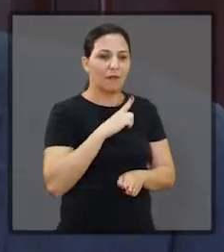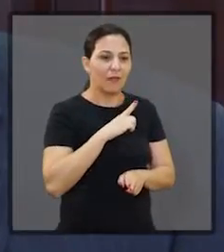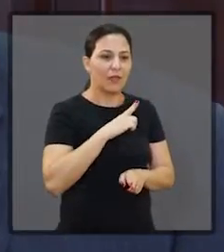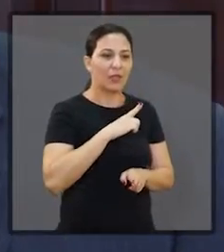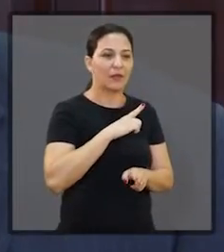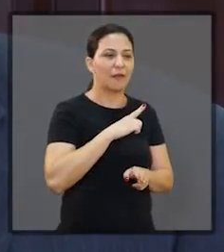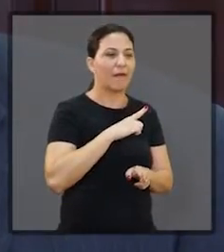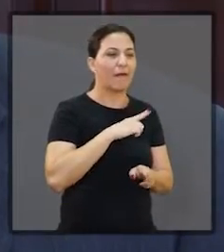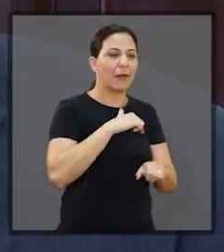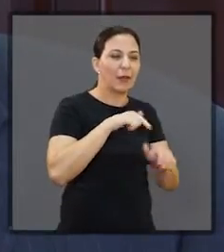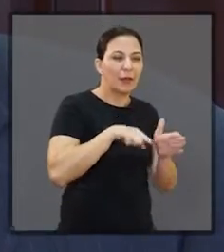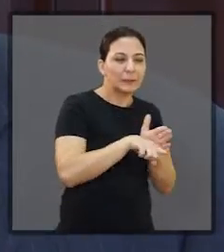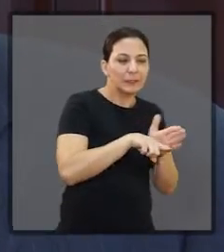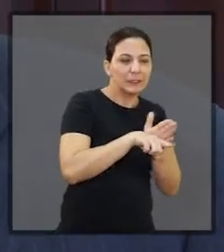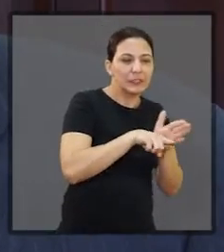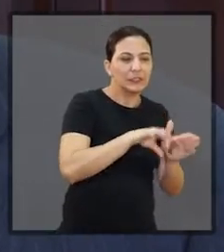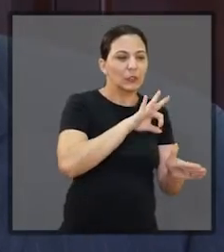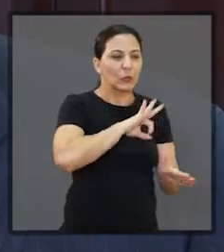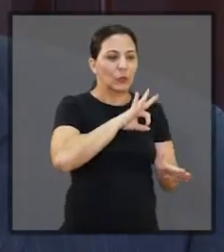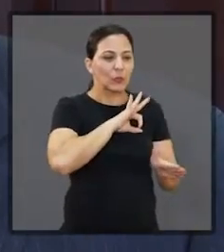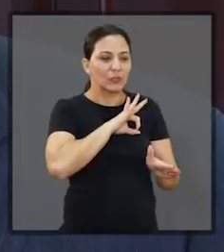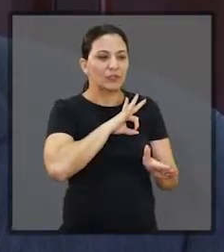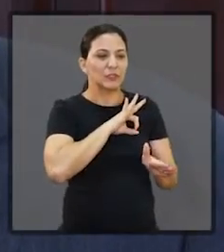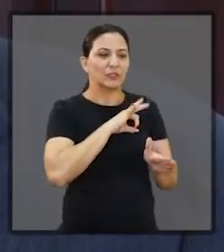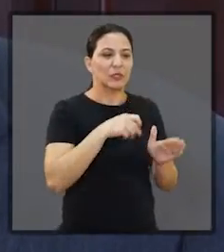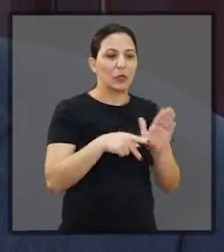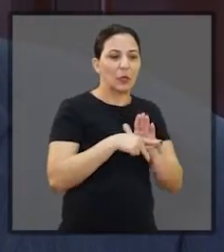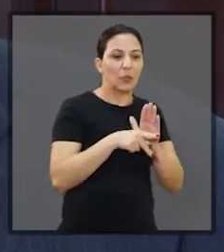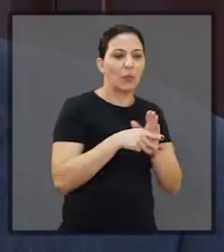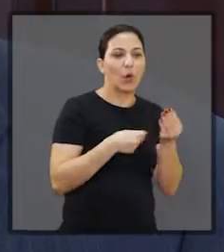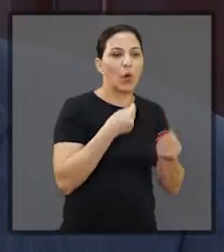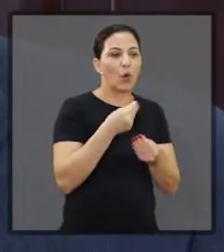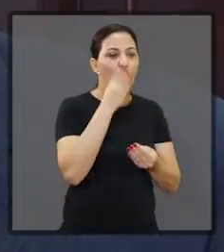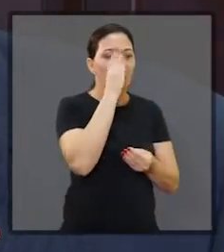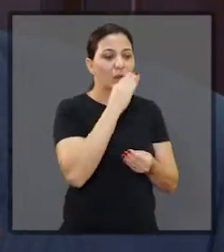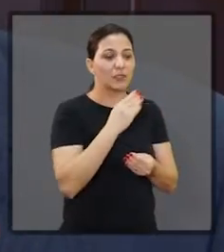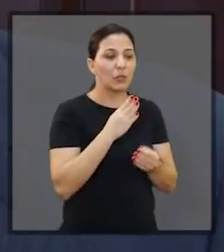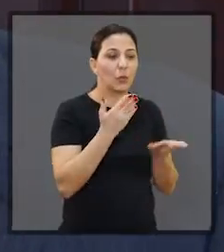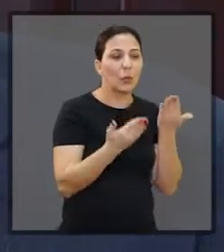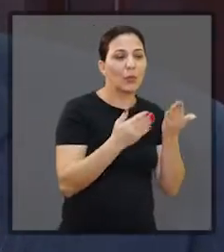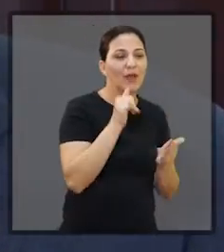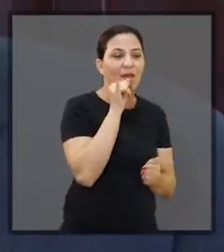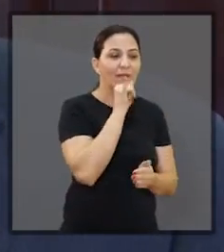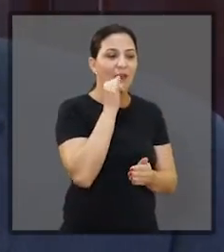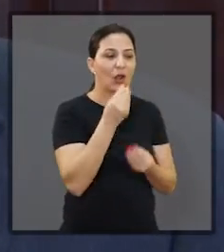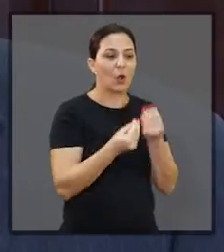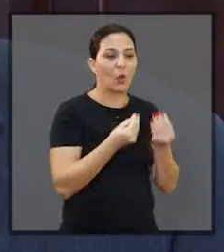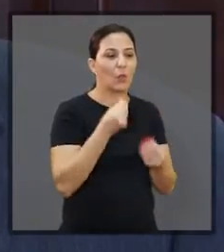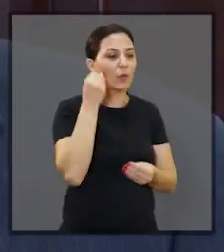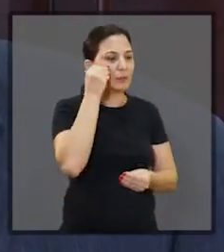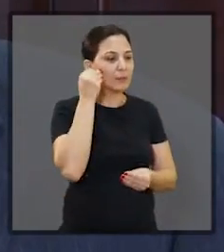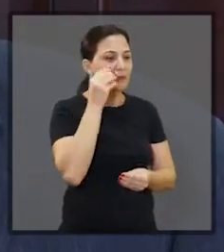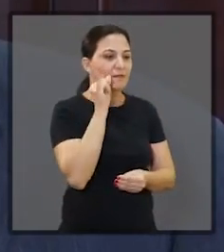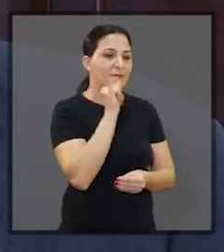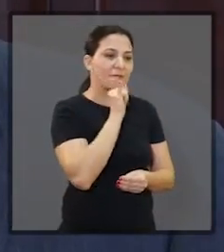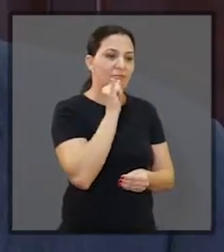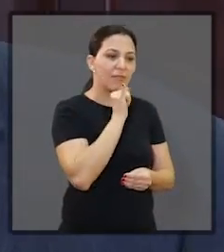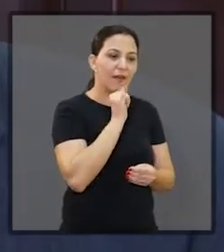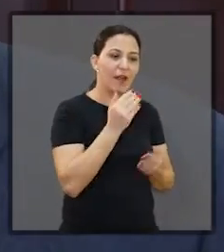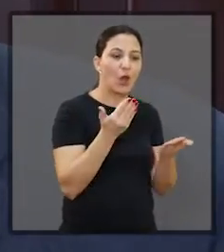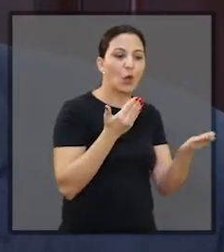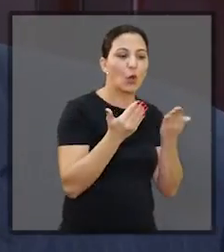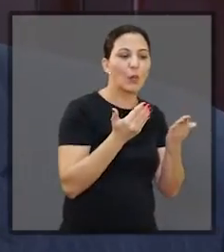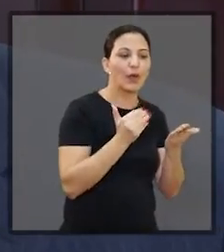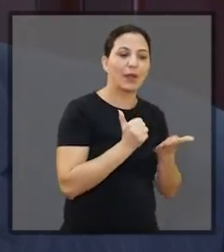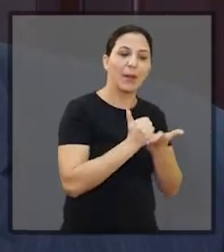também por uma grande operação contra a fraude e corrupção. Como o Brasil está passando neste momento? No que a experiência italiana pode